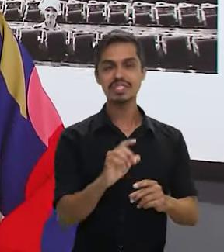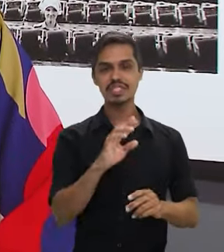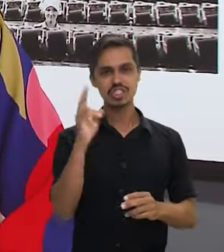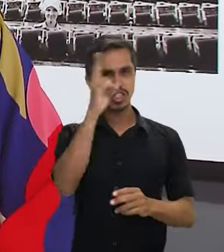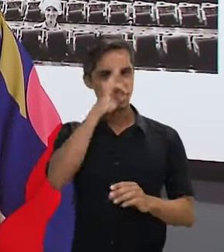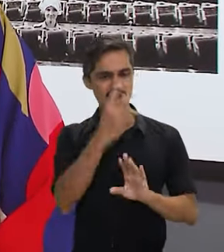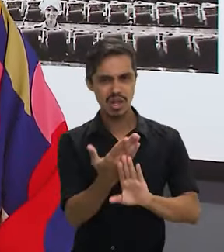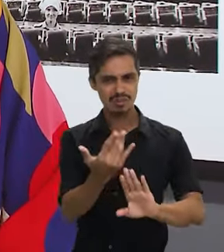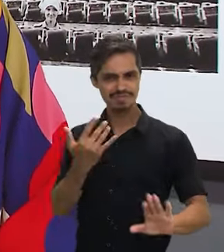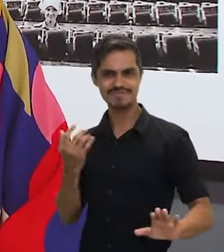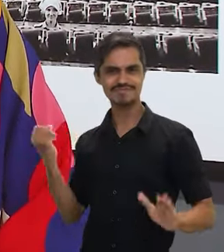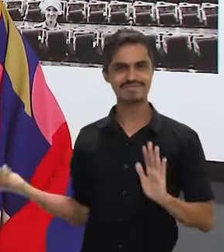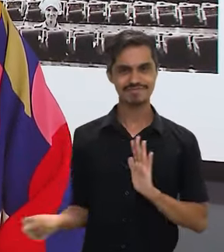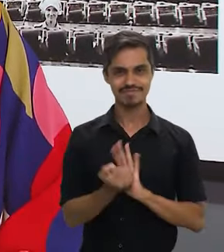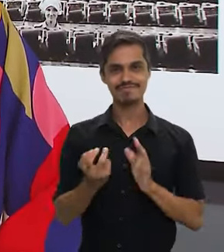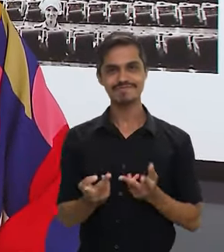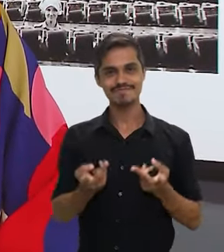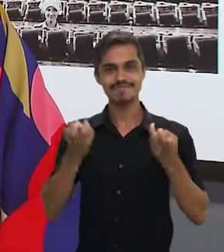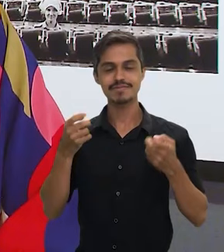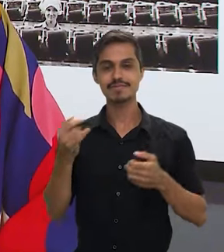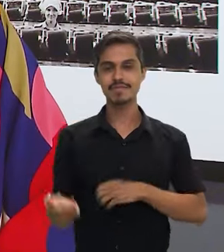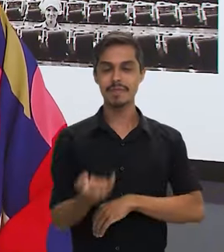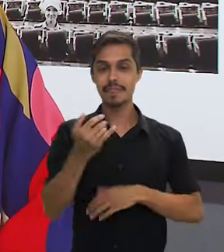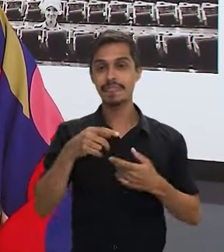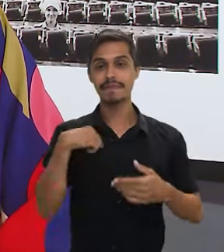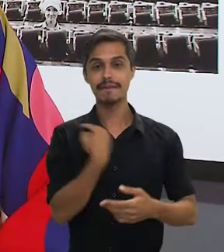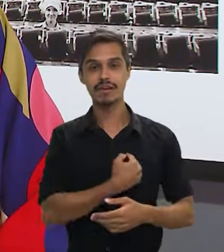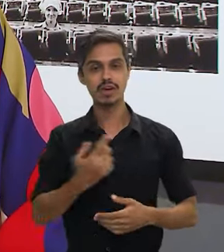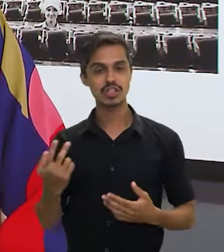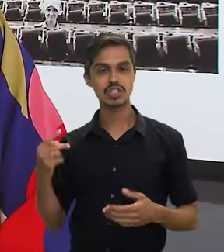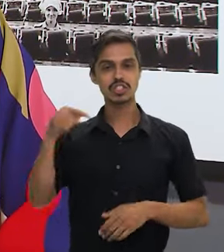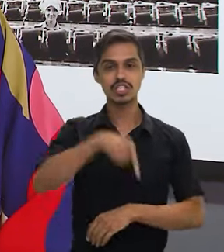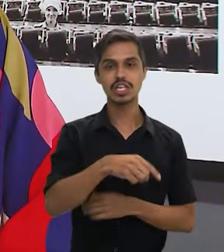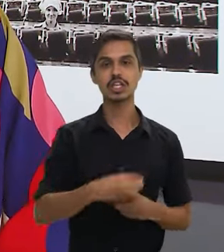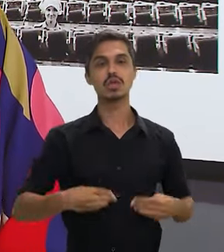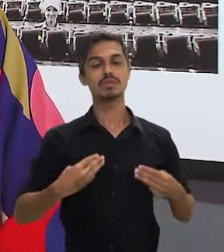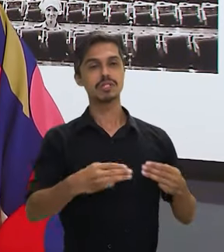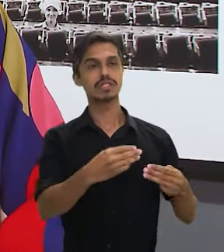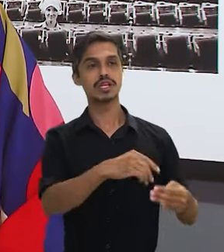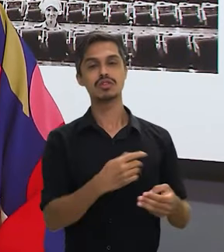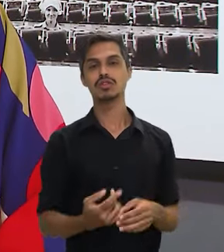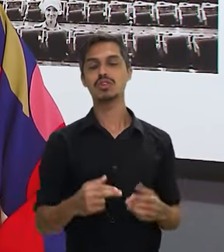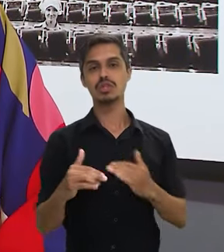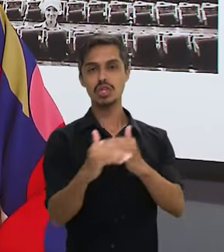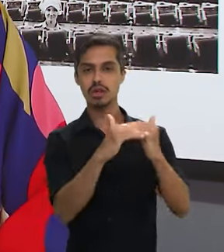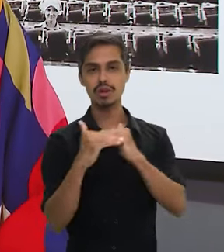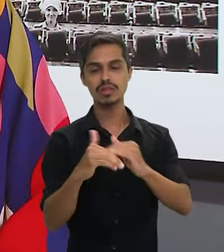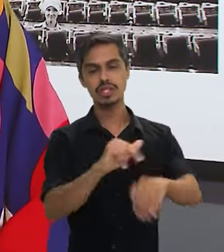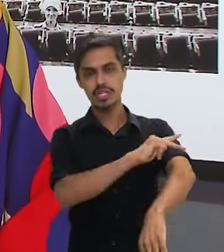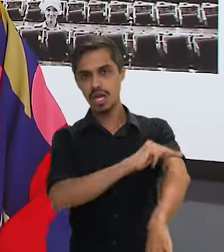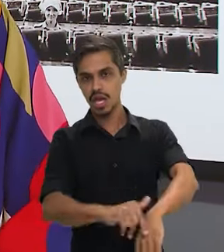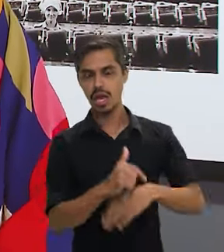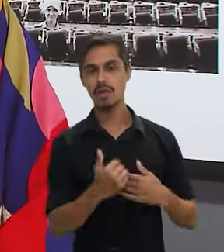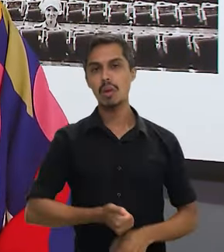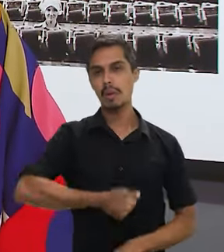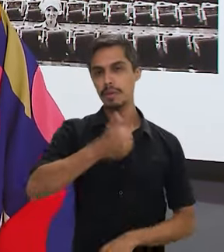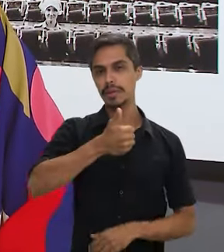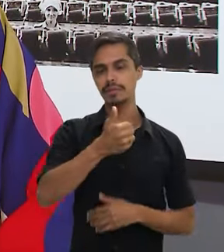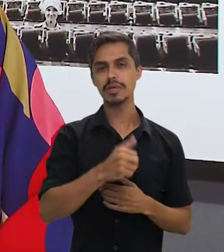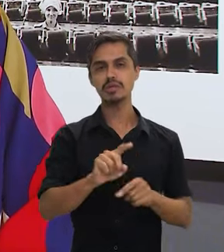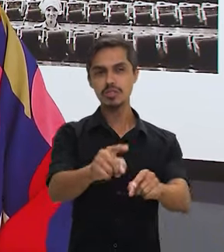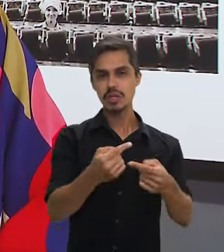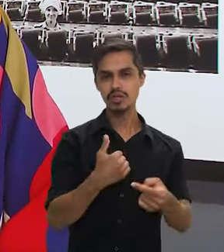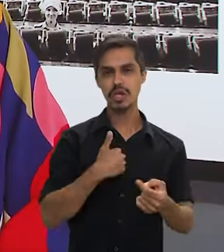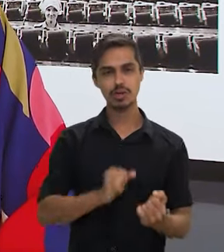desafios históricos. Quando nós chegamos aqui à frente do Ministério da Igualdade Racial, um primeiro